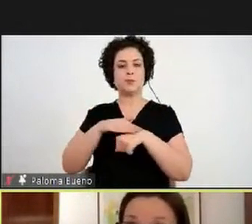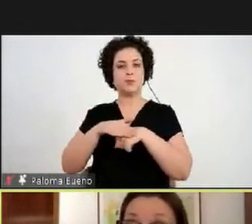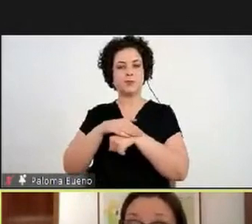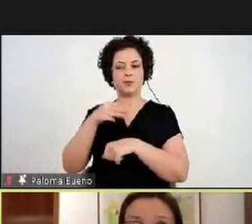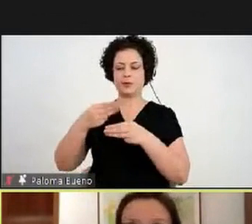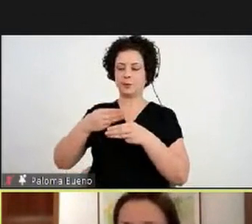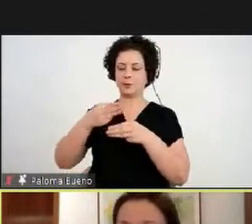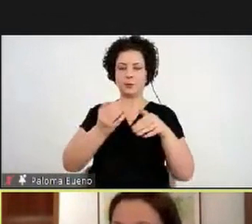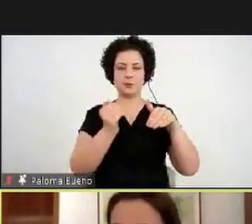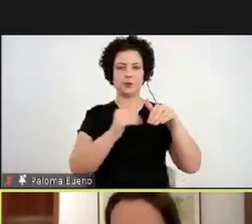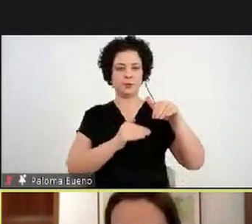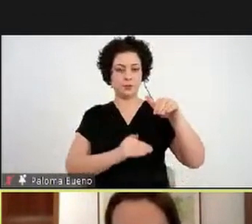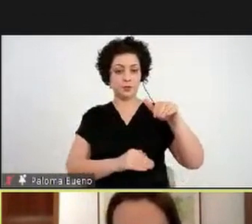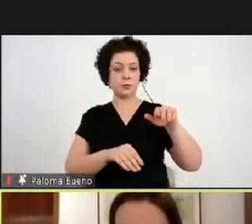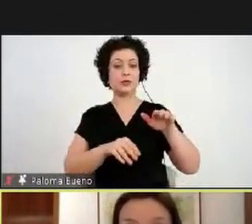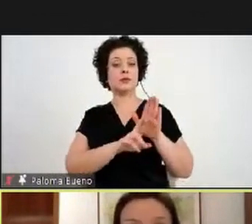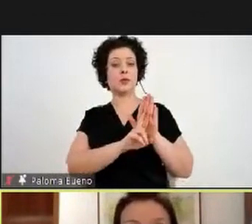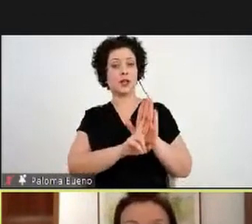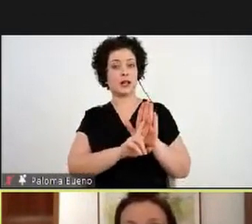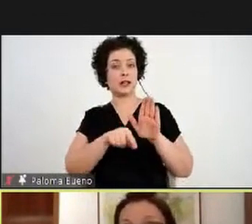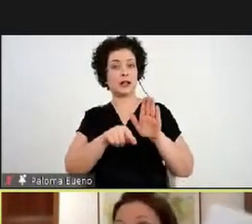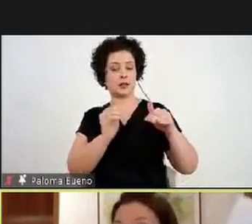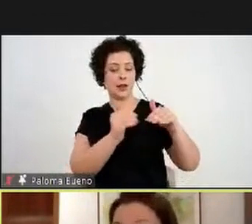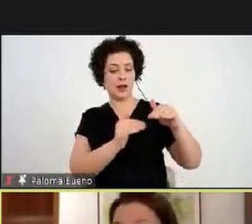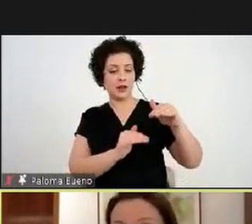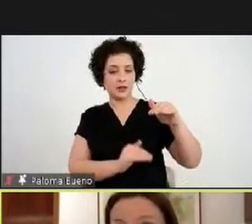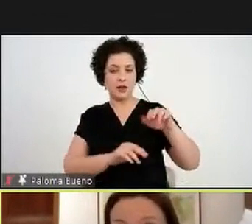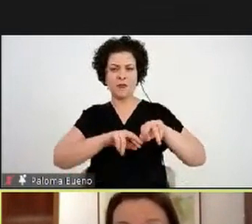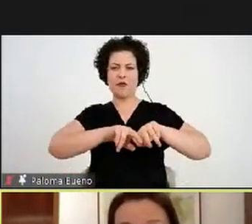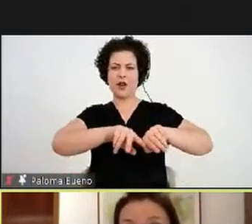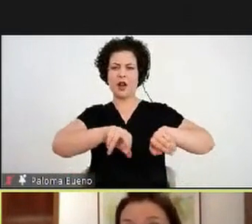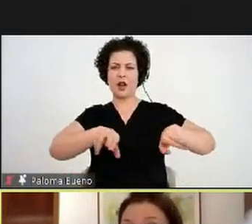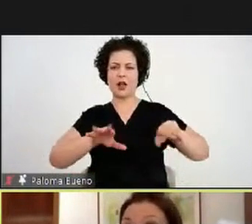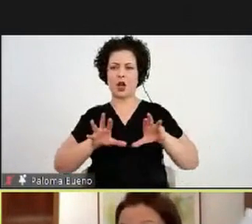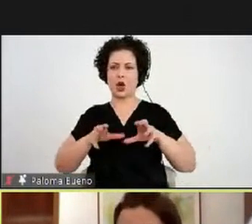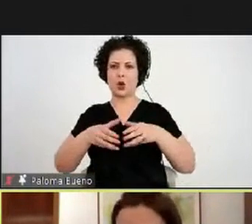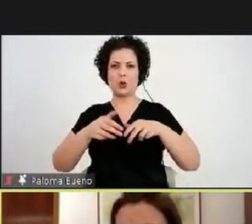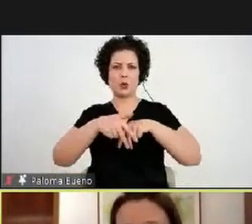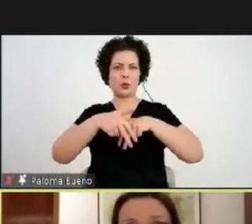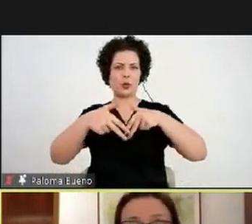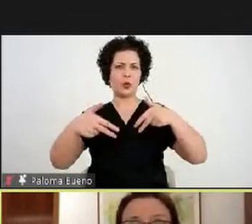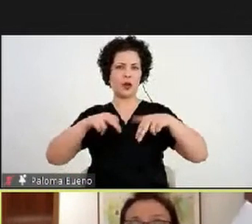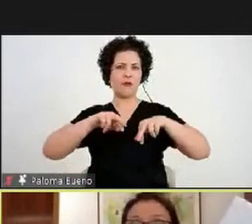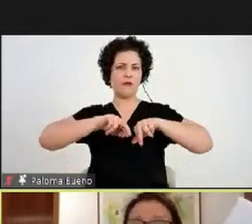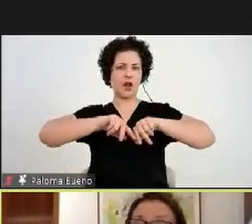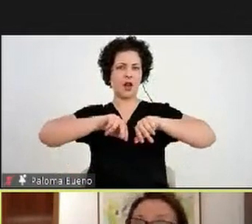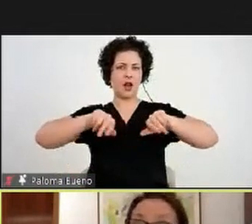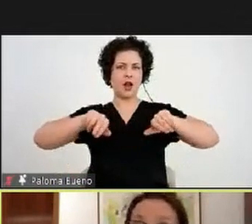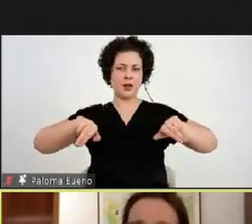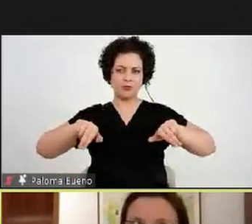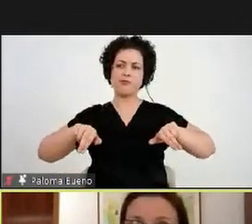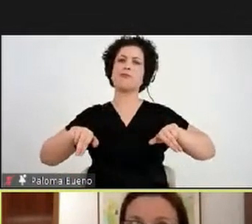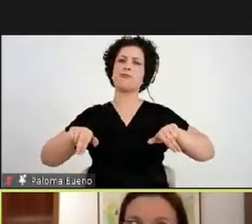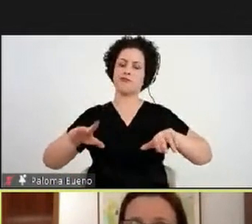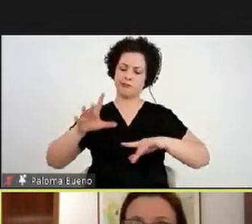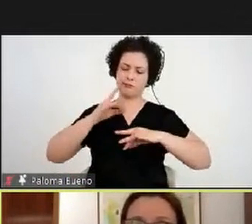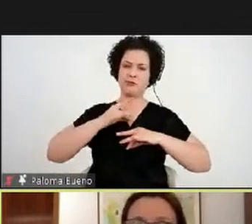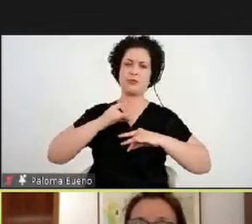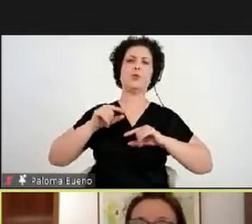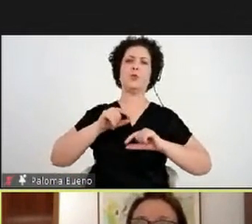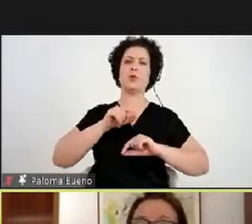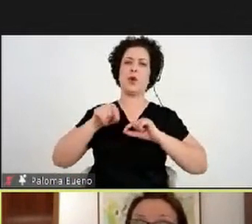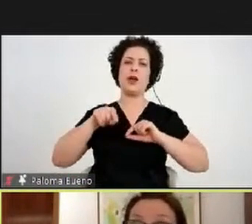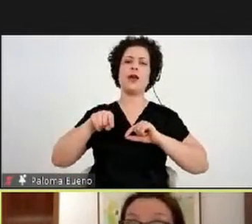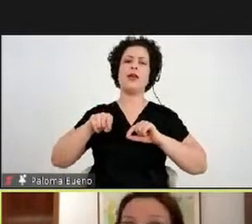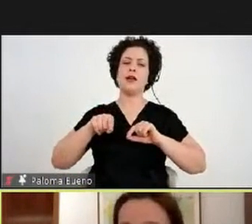MAC e a representatividade desse acervo em relação aos diversos grupos étnicos que nos formam, isso também desencadeia